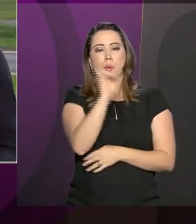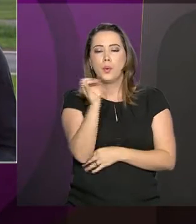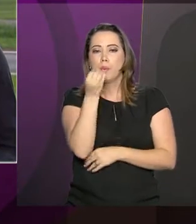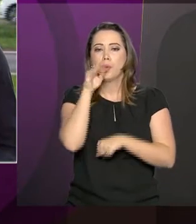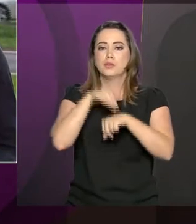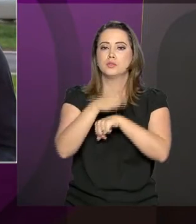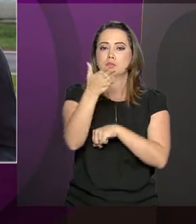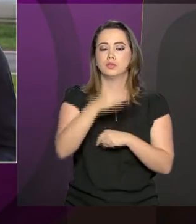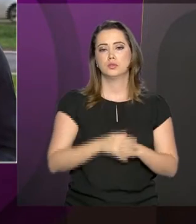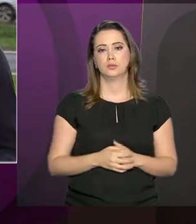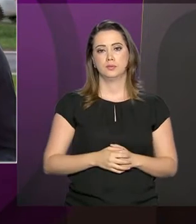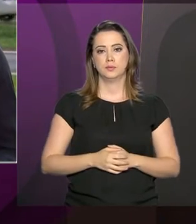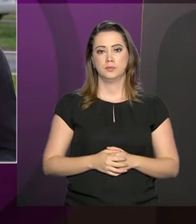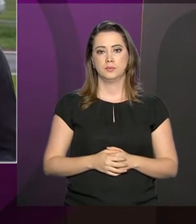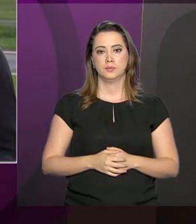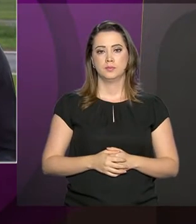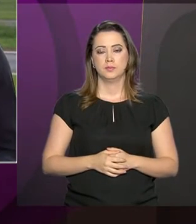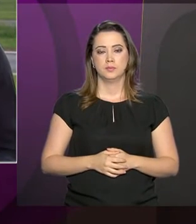noite.